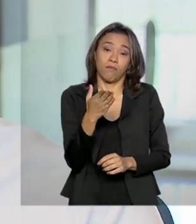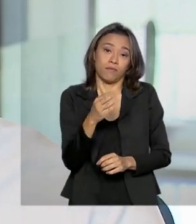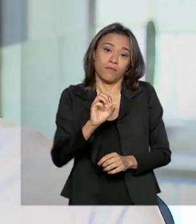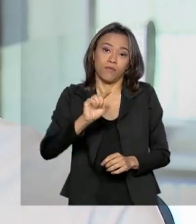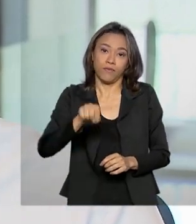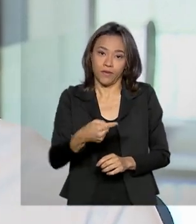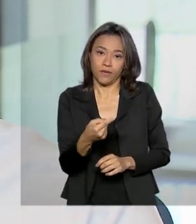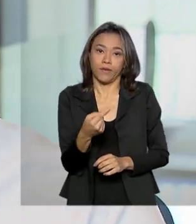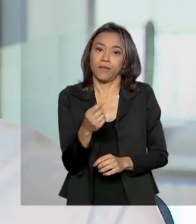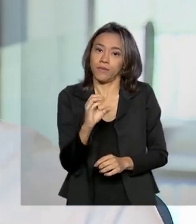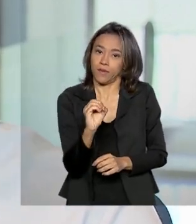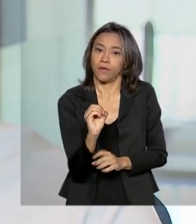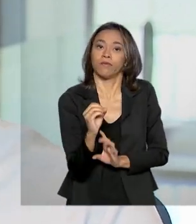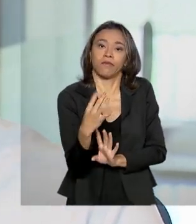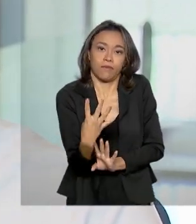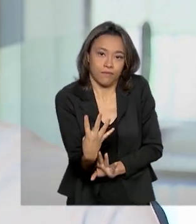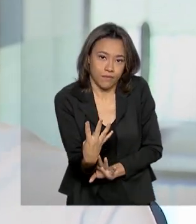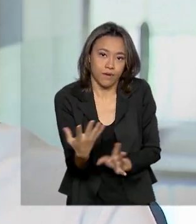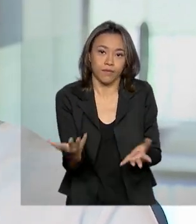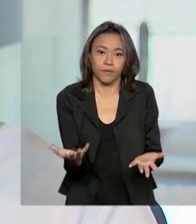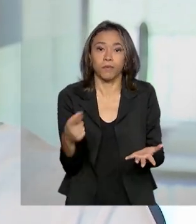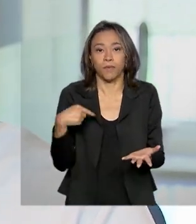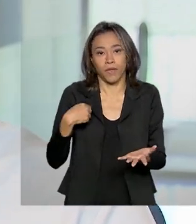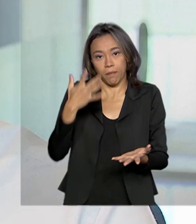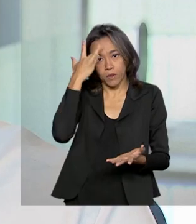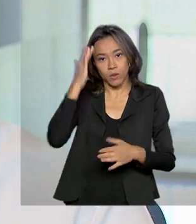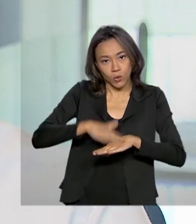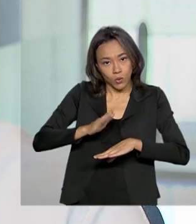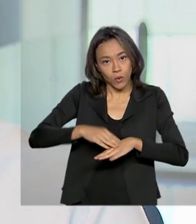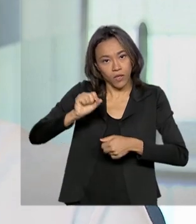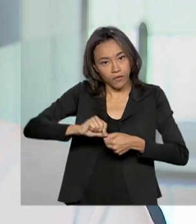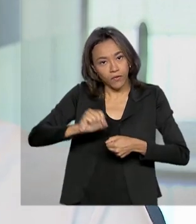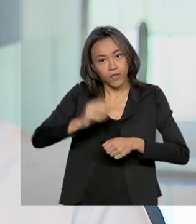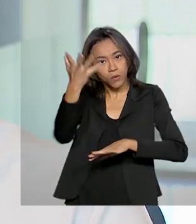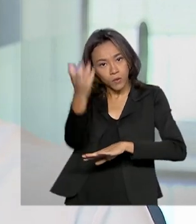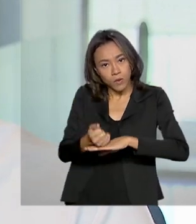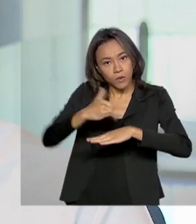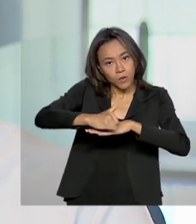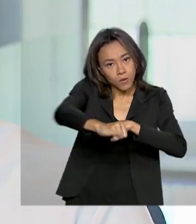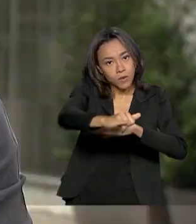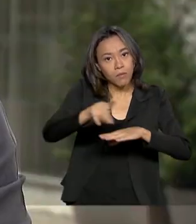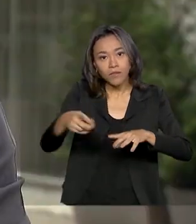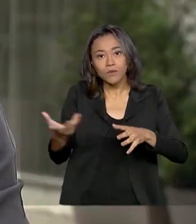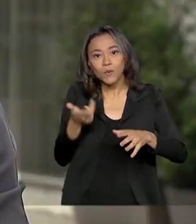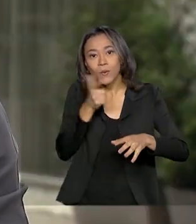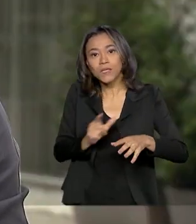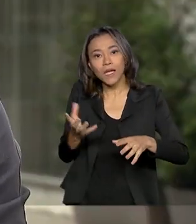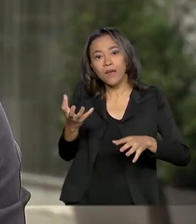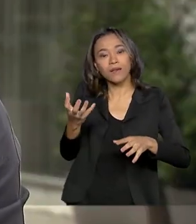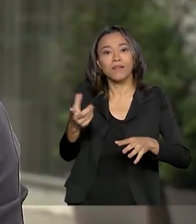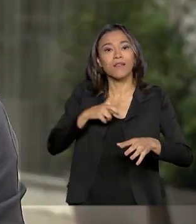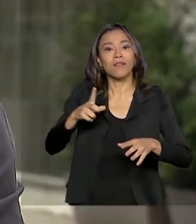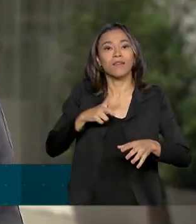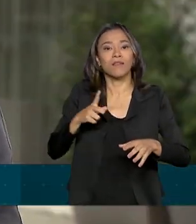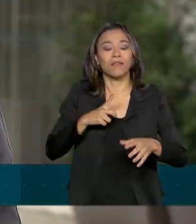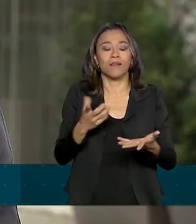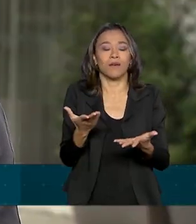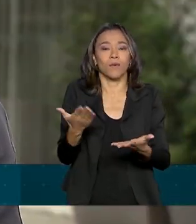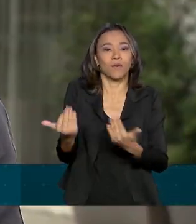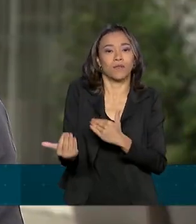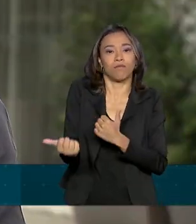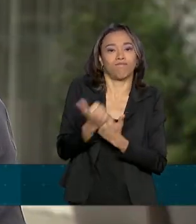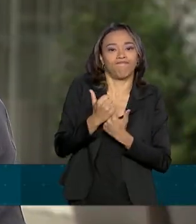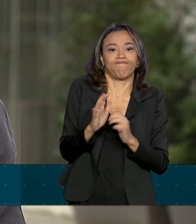consumidor que investiu no próprio bolso, que gerou benefício, ele não conseguiria incorporar esse benefício. E é exatamente por causa desse